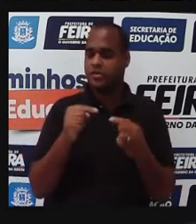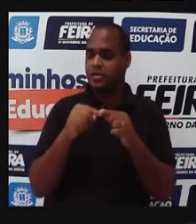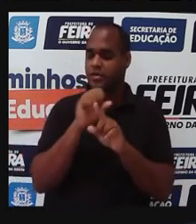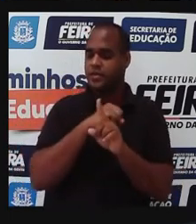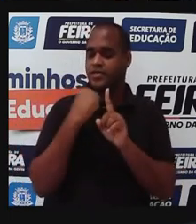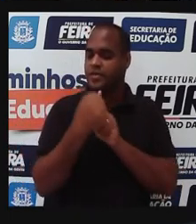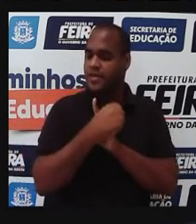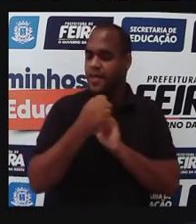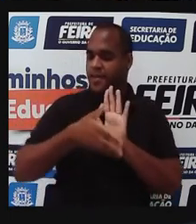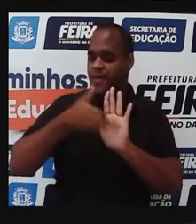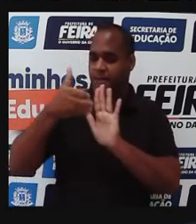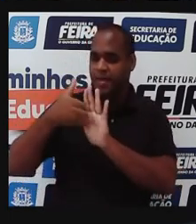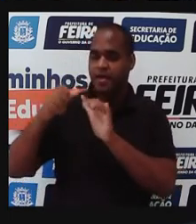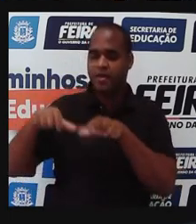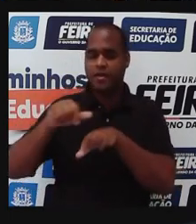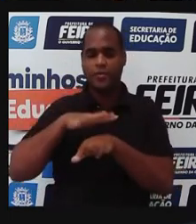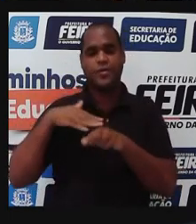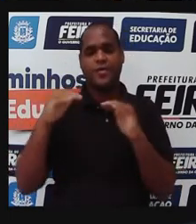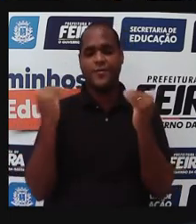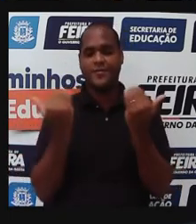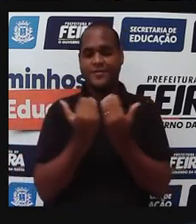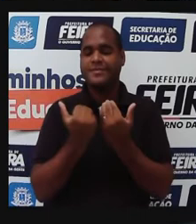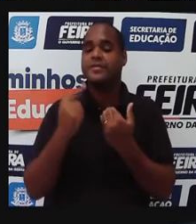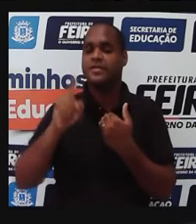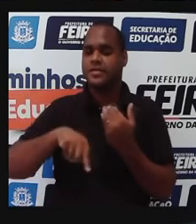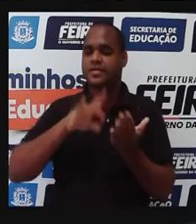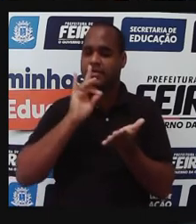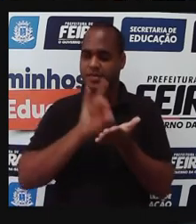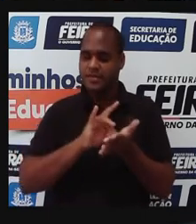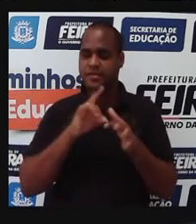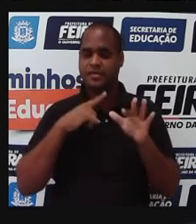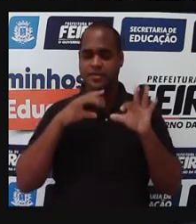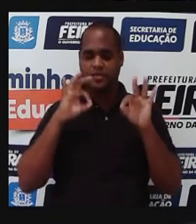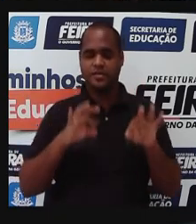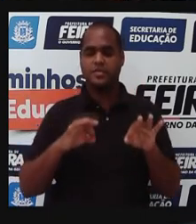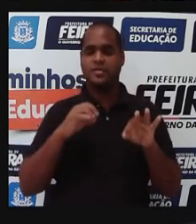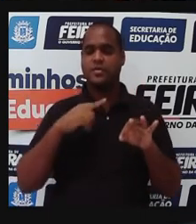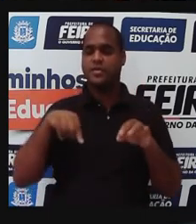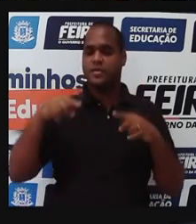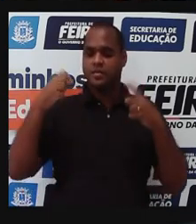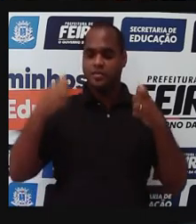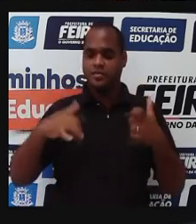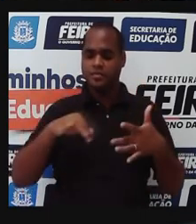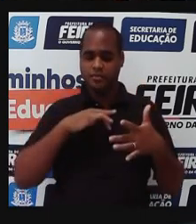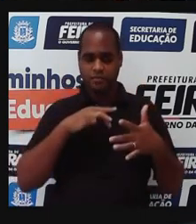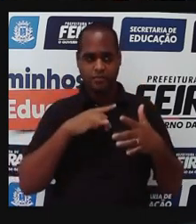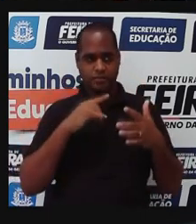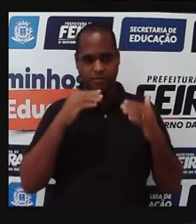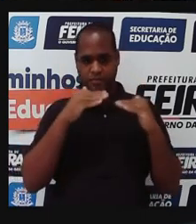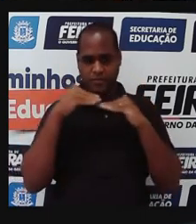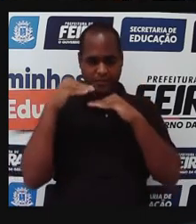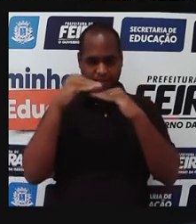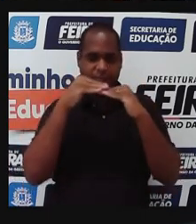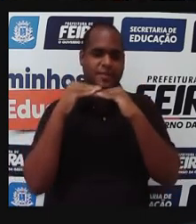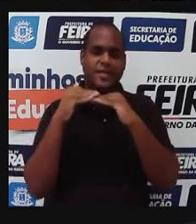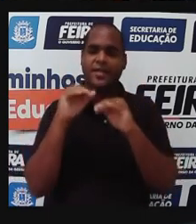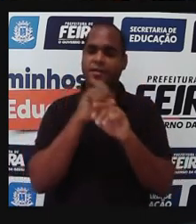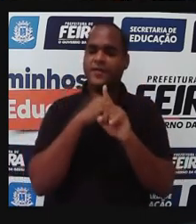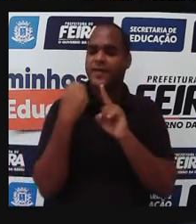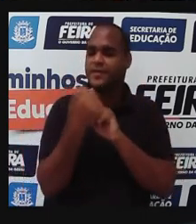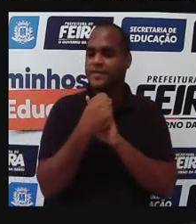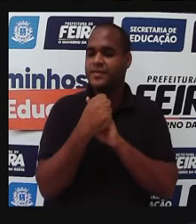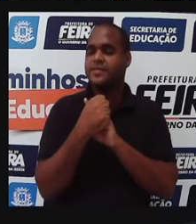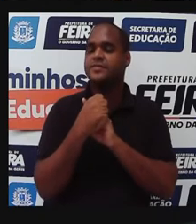nossa sociedade, nas nossas comunidades, exatamente por conta das condições de miséria e de desigualdade nessas